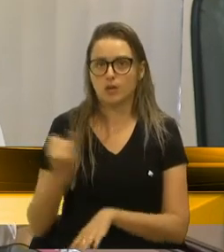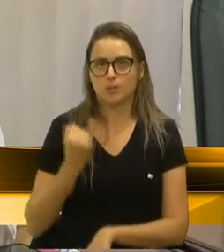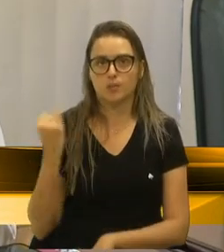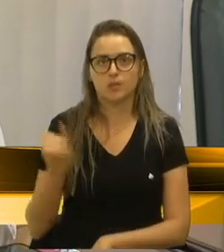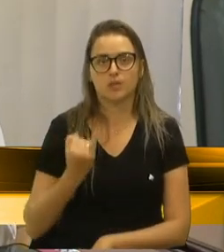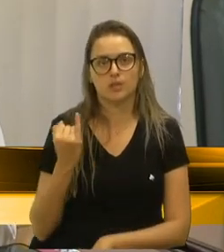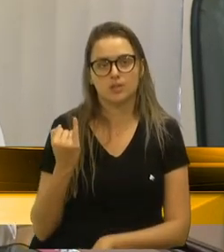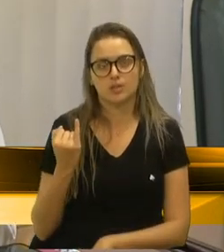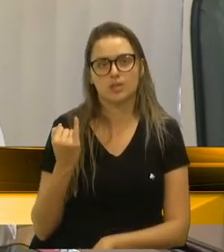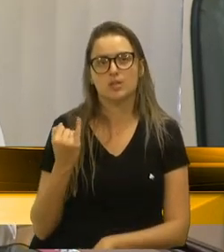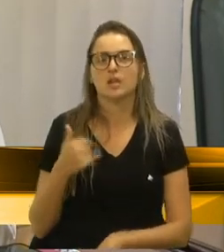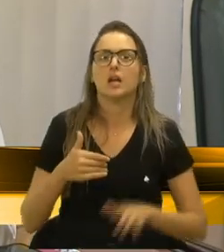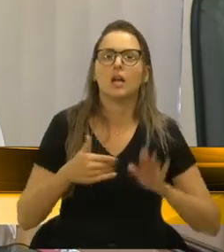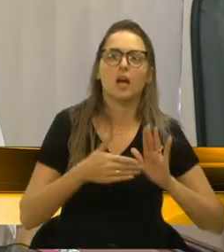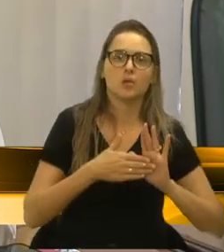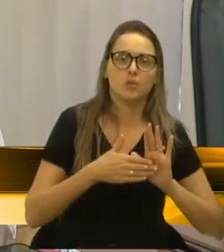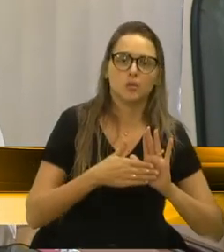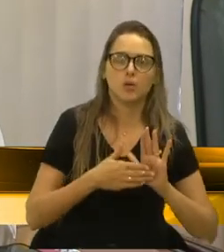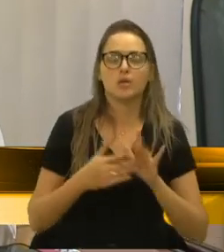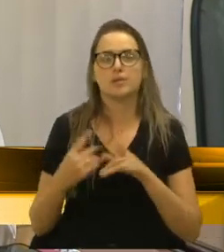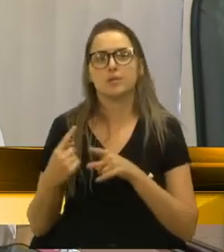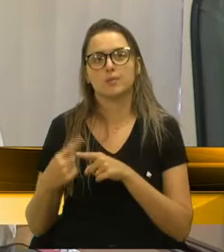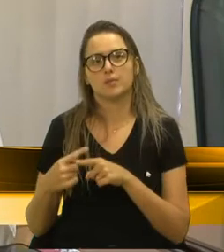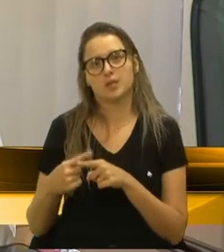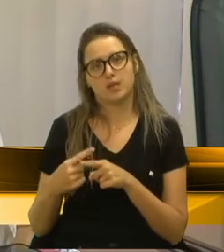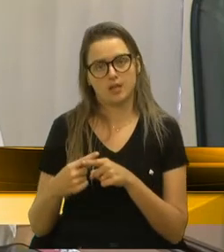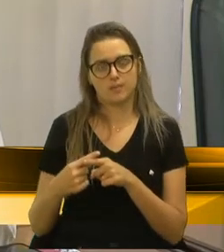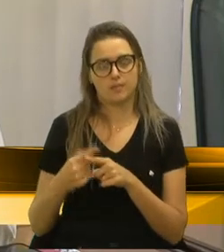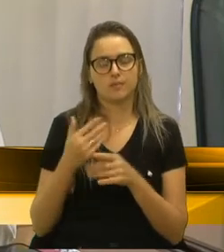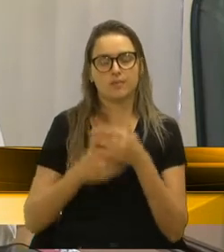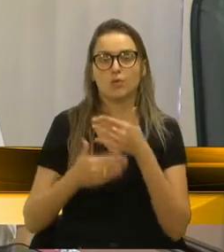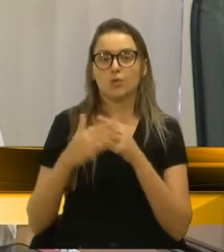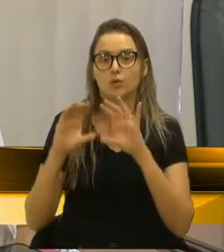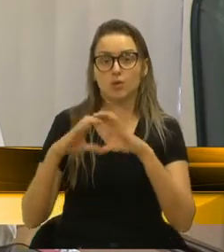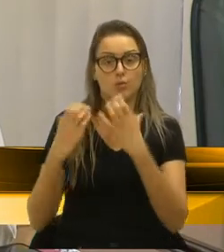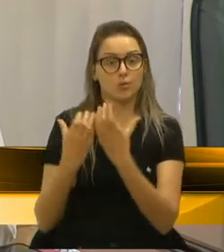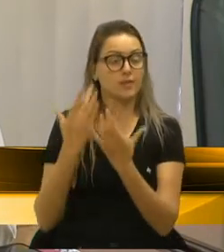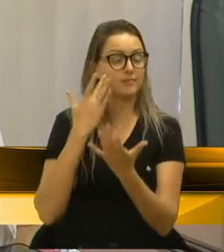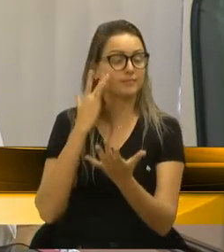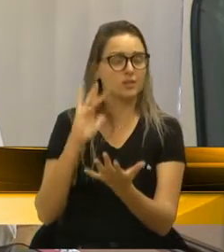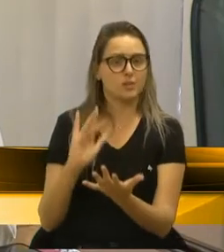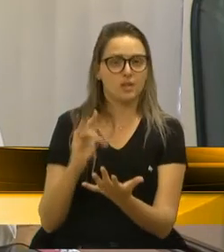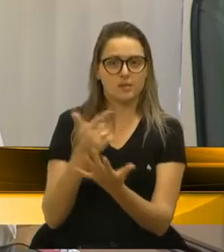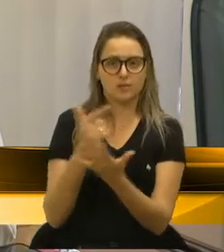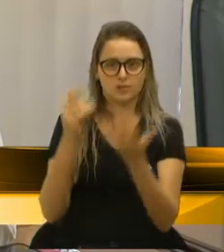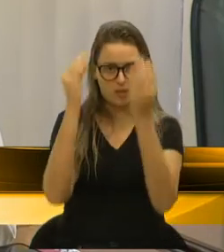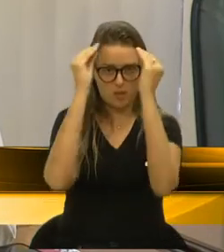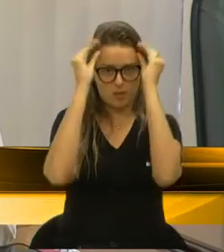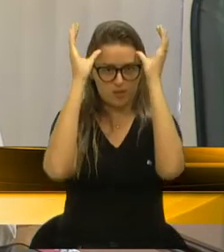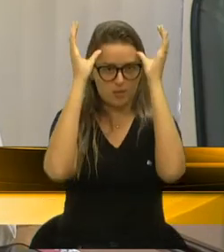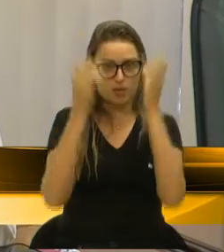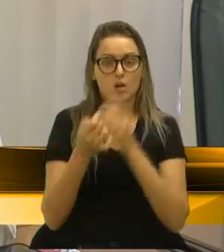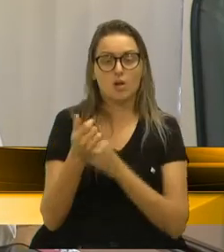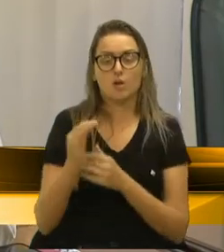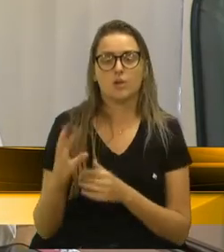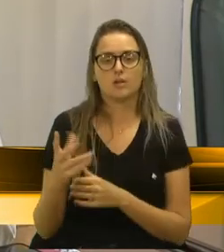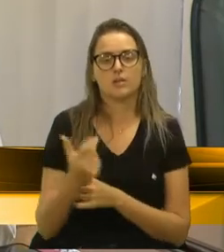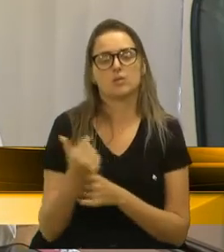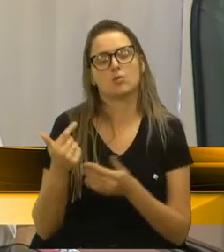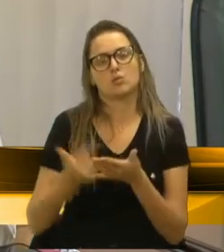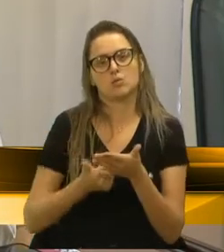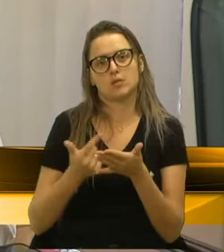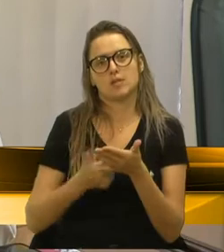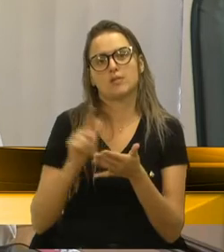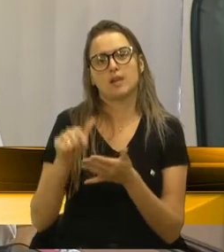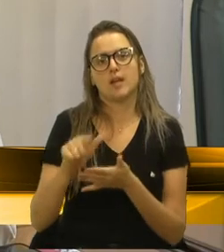proposição, por quê? Porque a comunidade não tem ideia. A maior parte desses livros são livros de